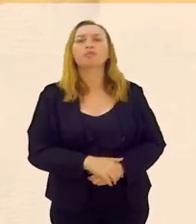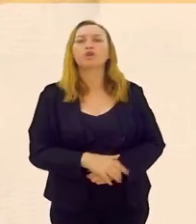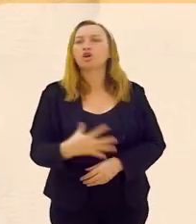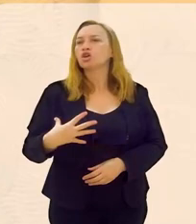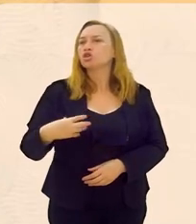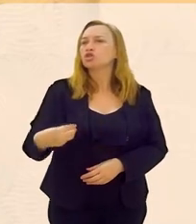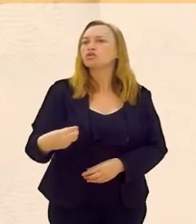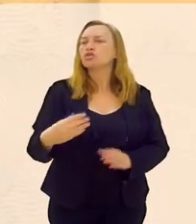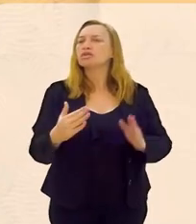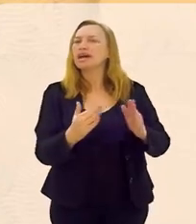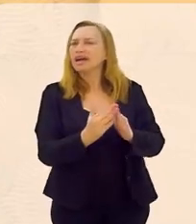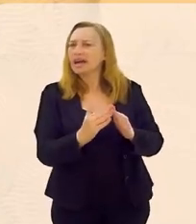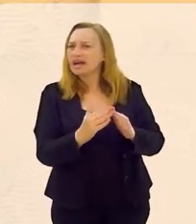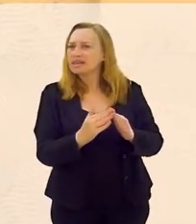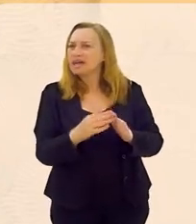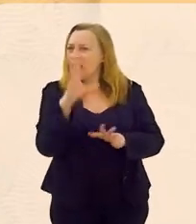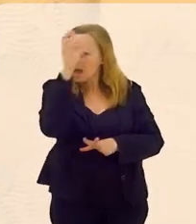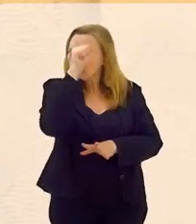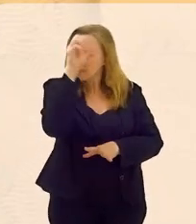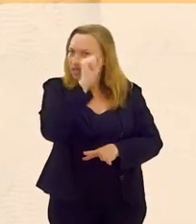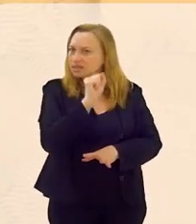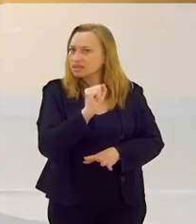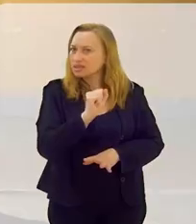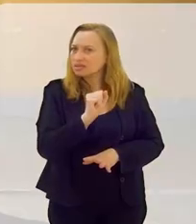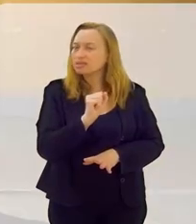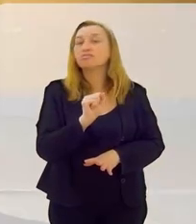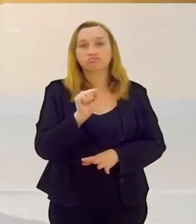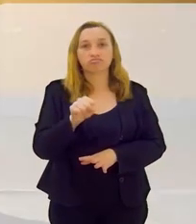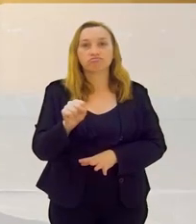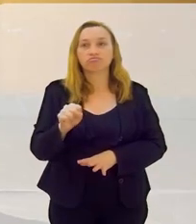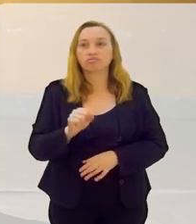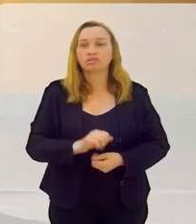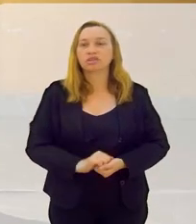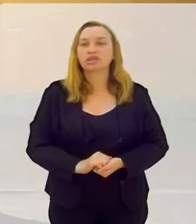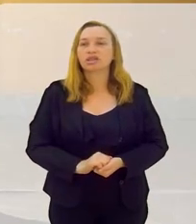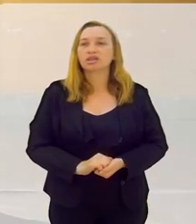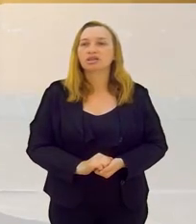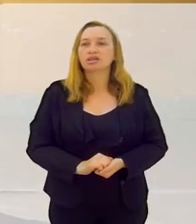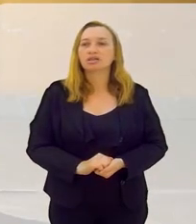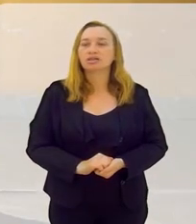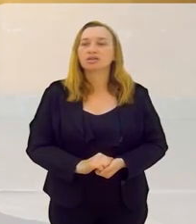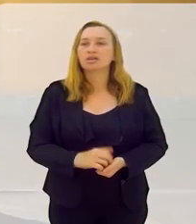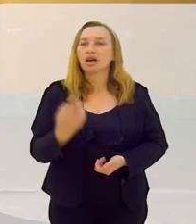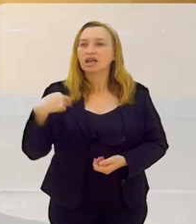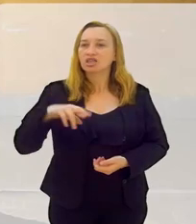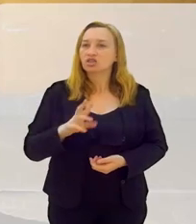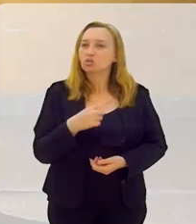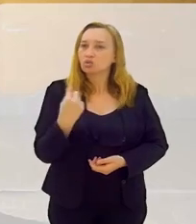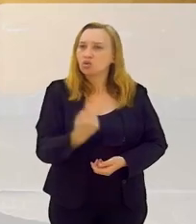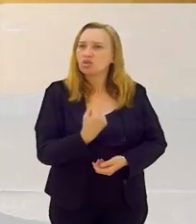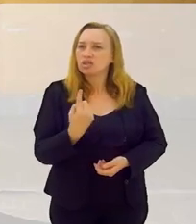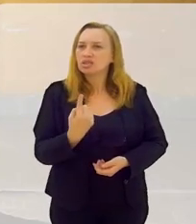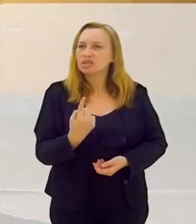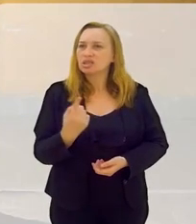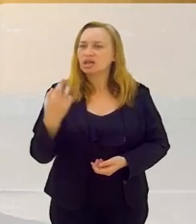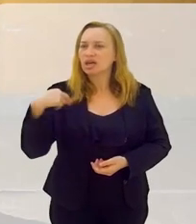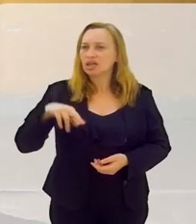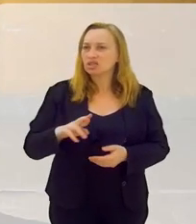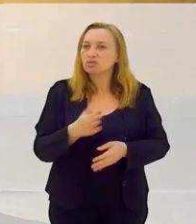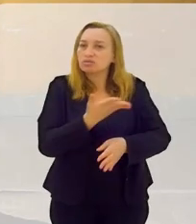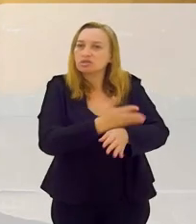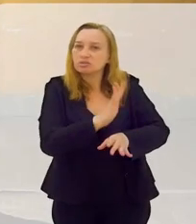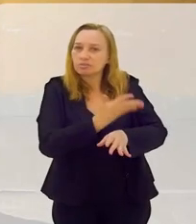E os filhos da casa, eles aprendem isso? Aprendem. A nossa religião é uma religião de